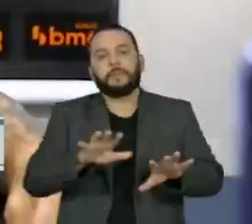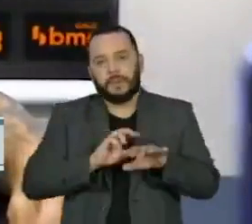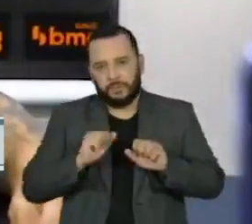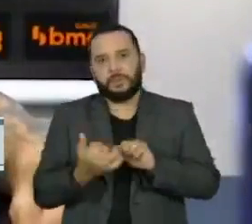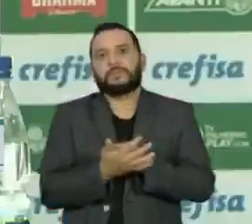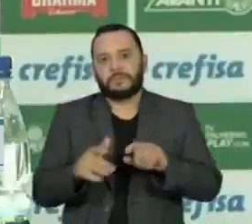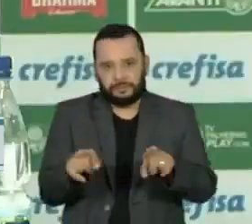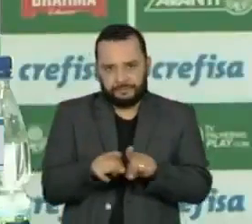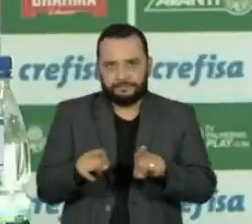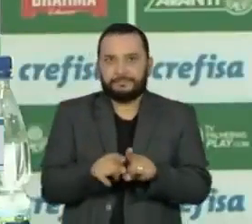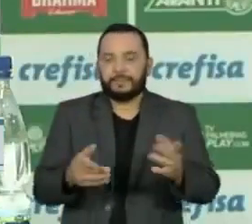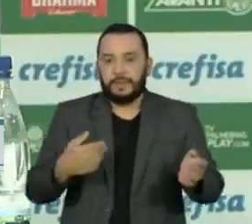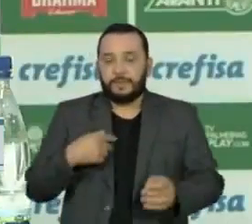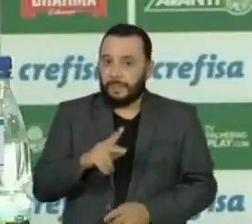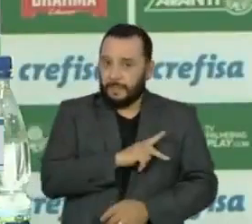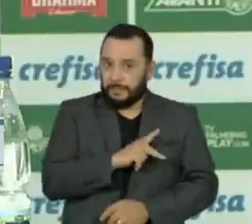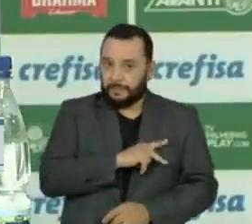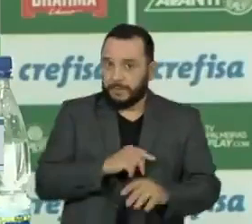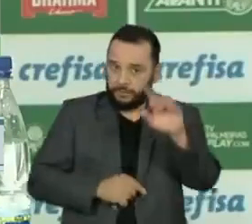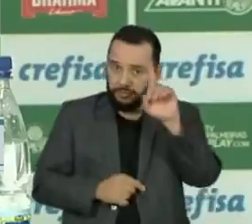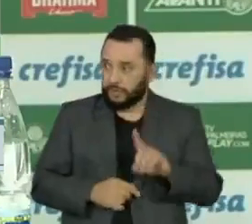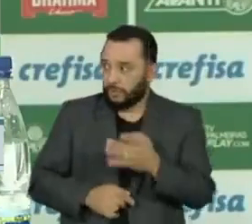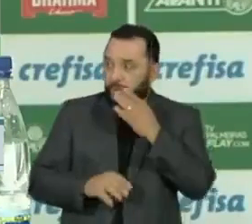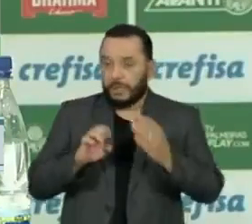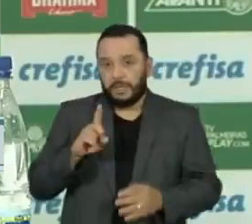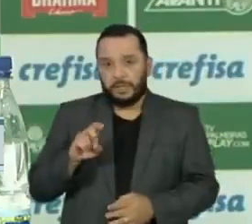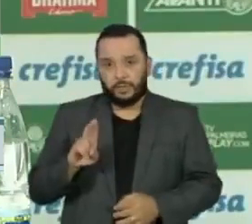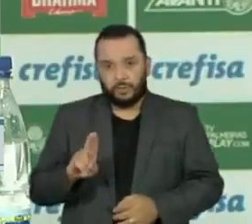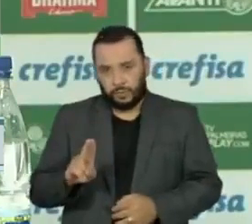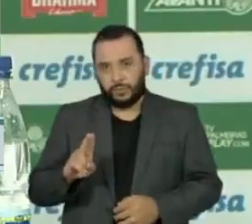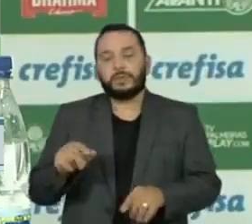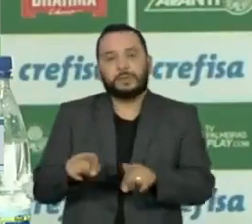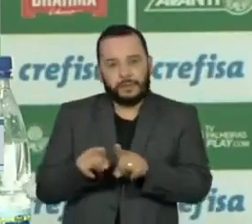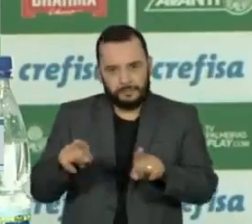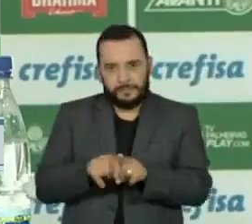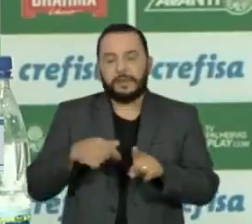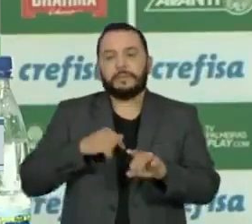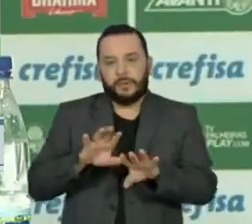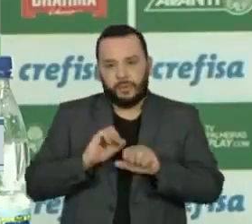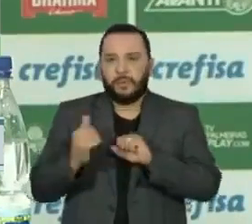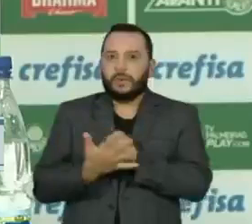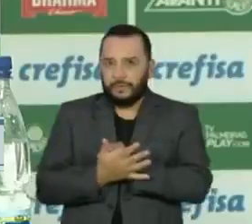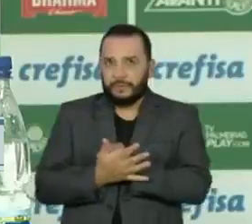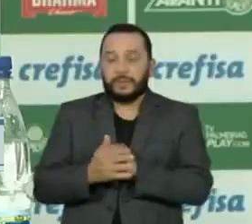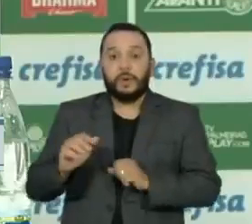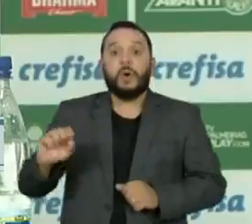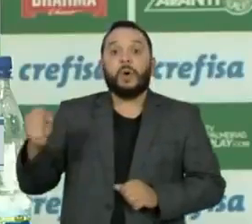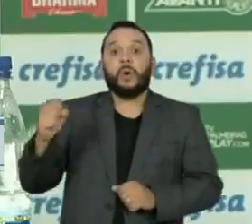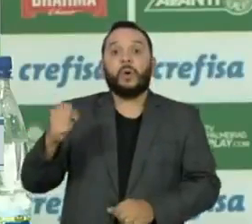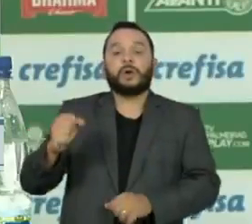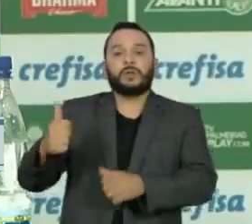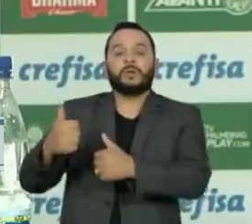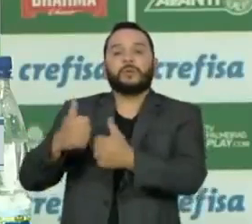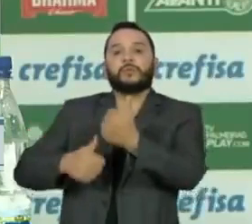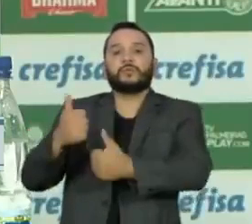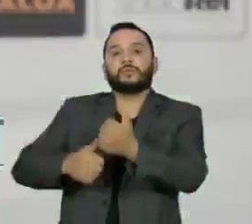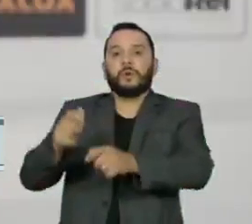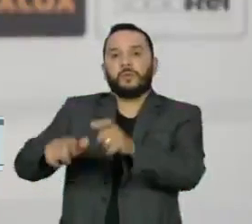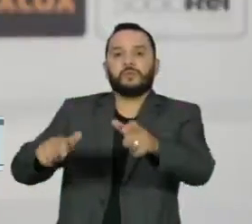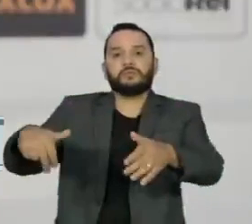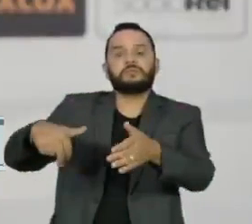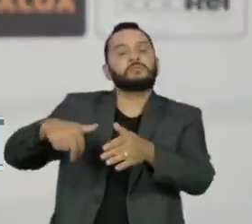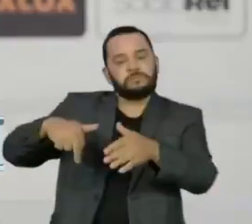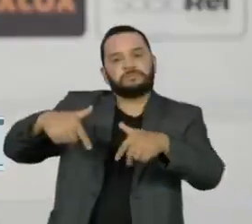testaram positivo. No Palmeiras, o diretor Edu Dracena também foi o nono caso confirmado. Oito jogadores estão afastados com a